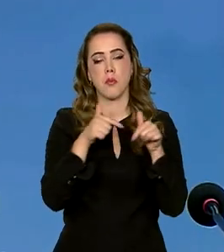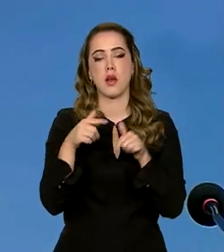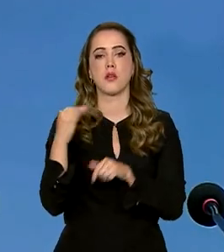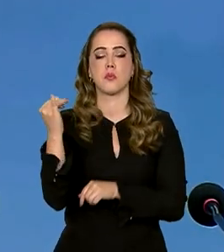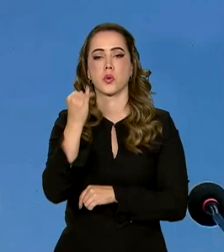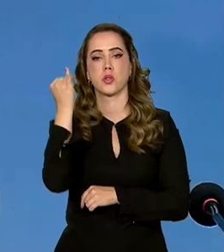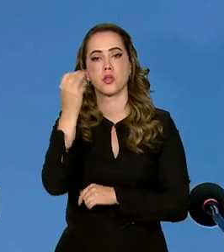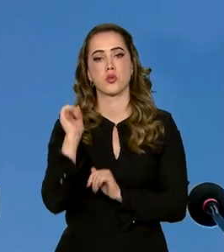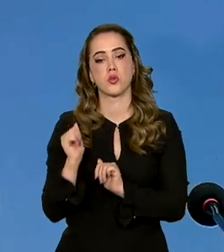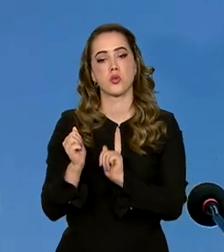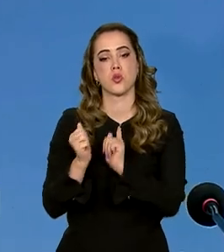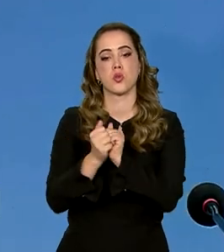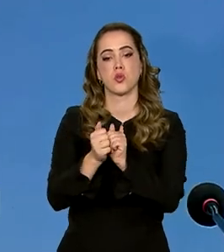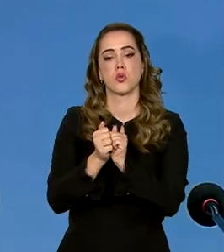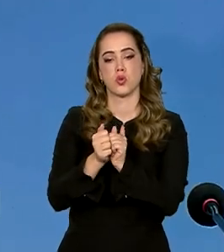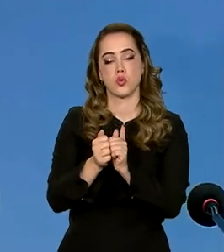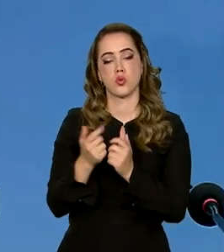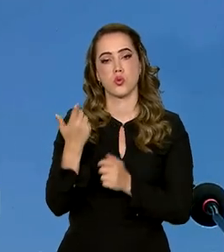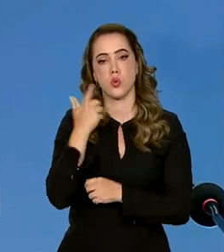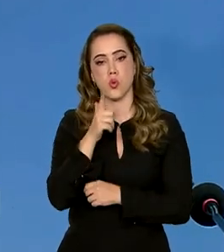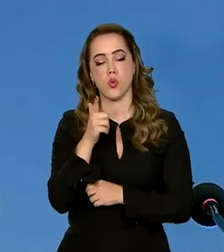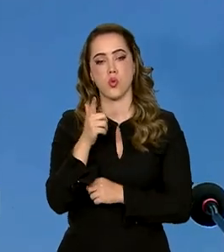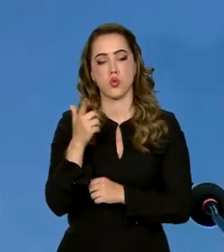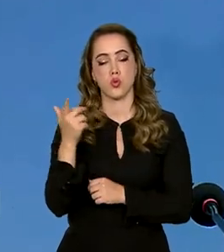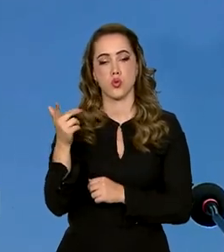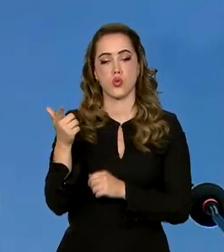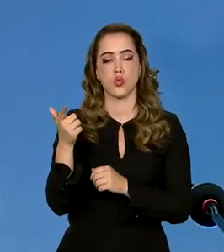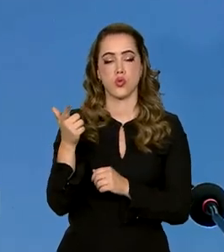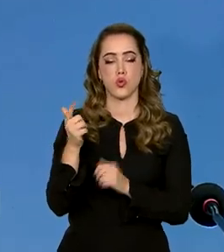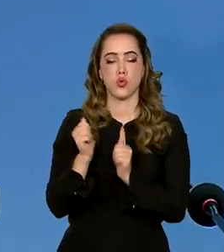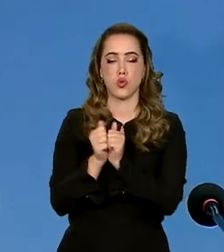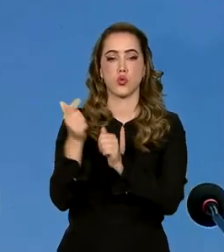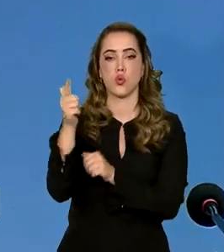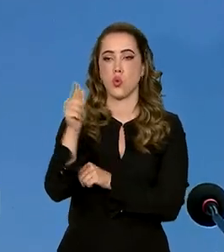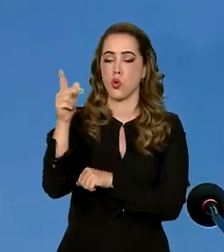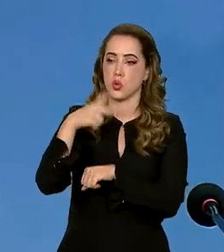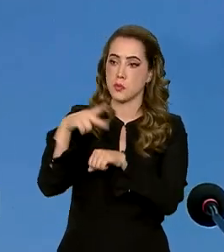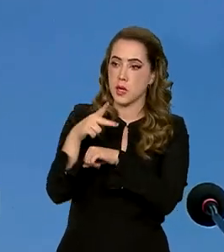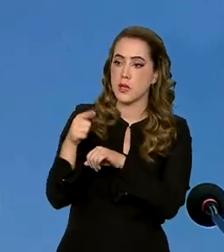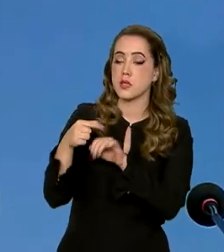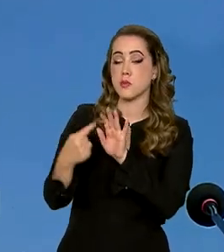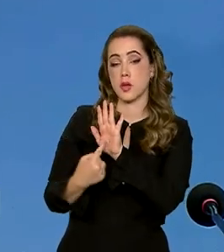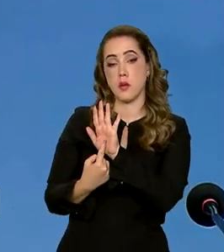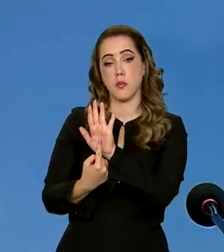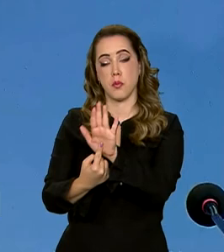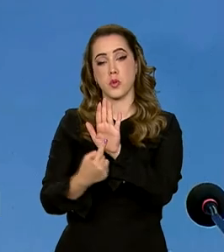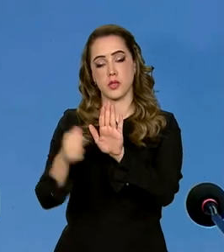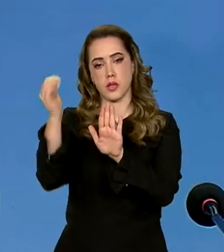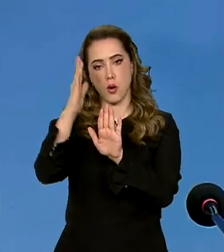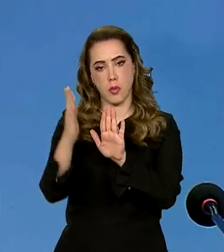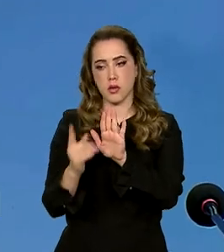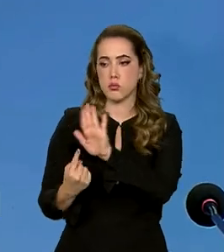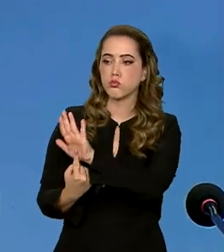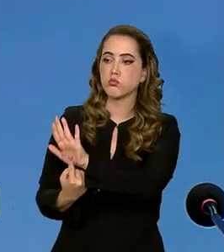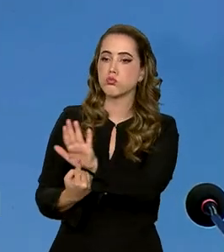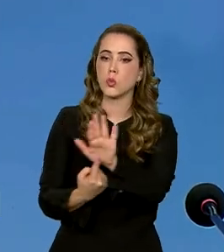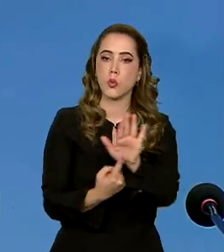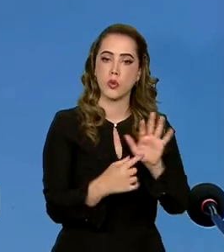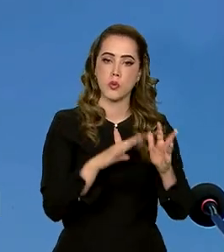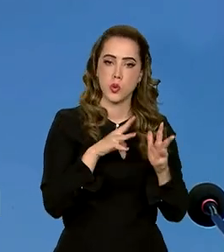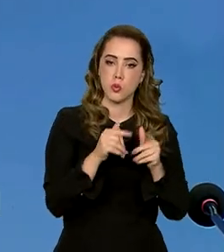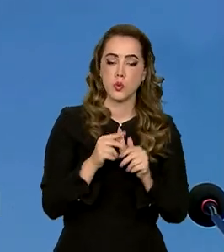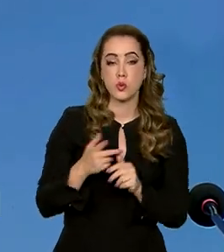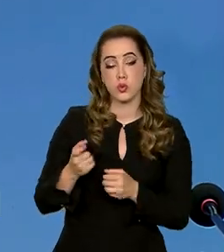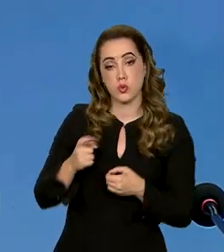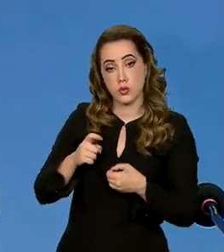intensa para recolocar o Brasil no cenário internacional, retomar a participação ativa nos